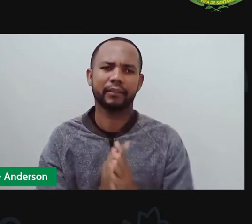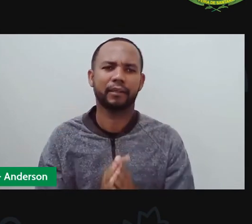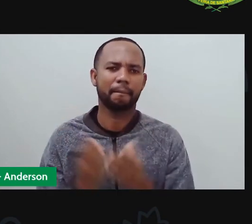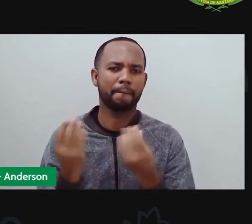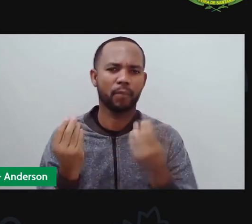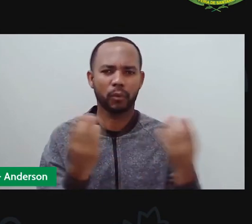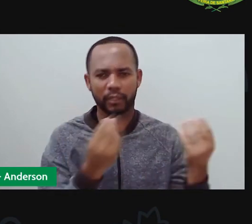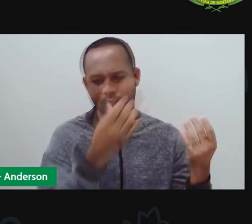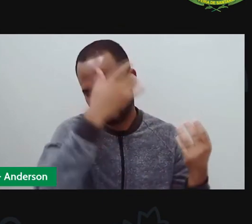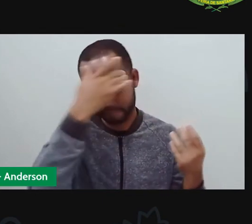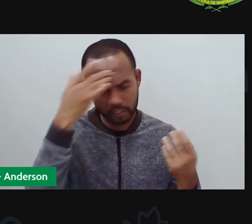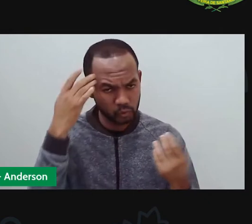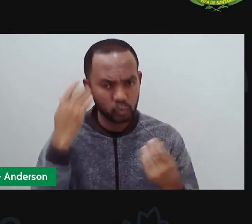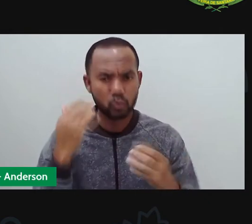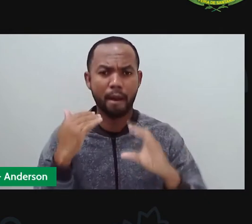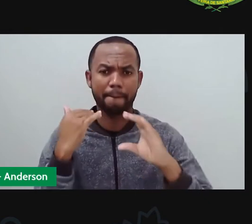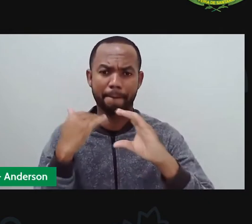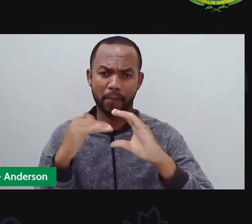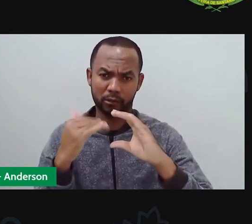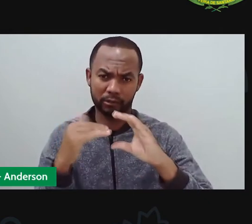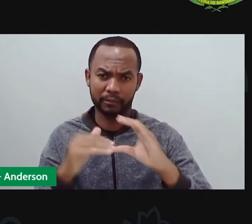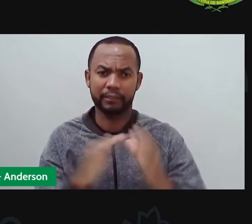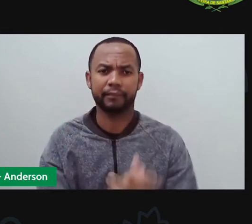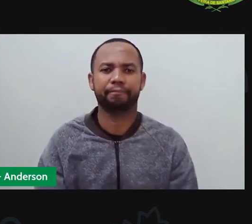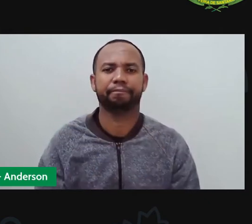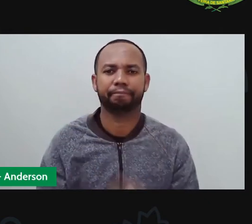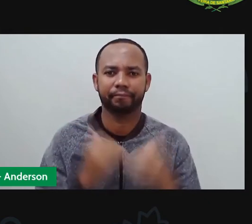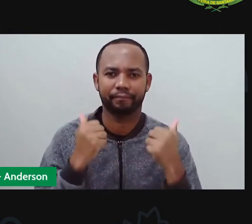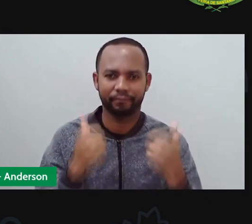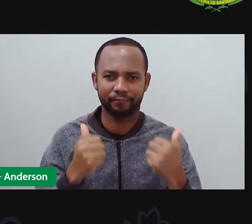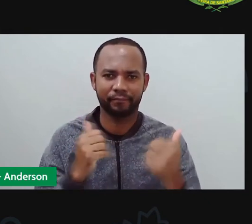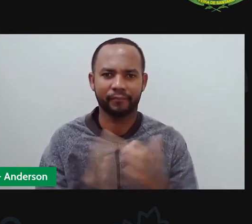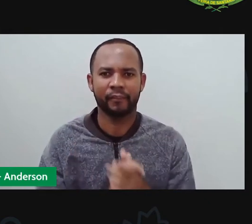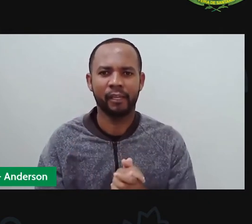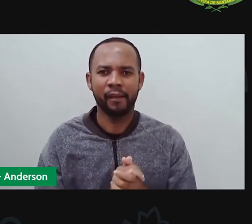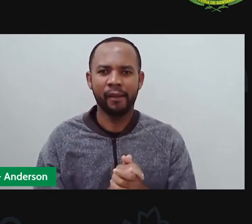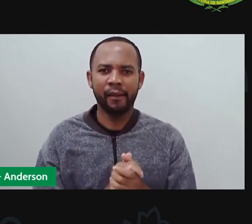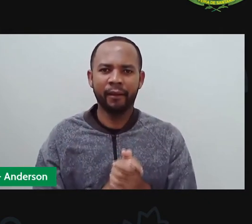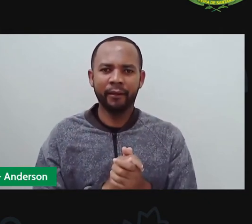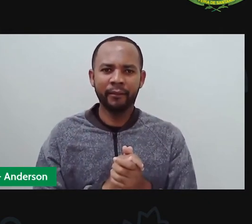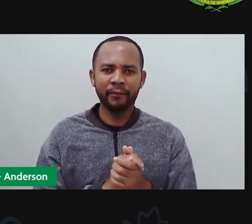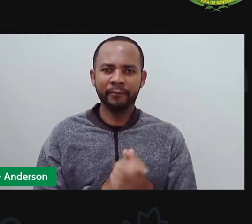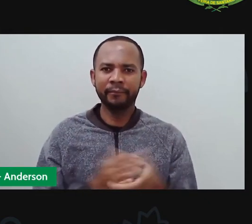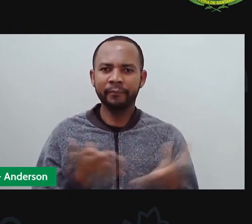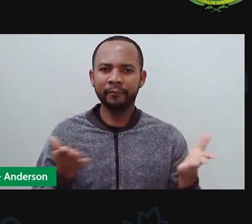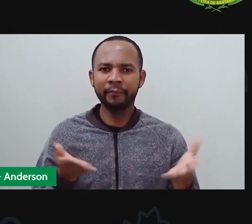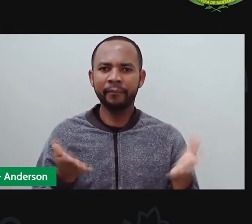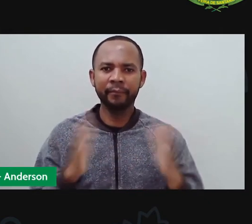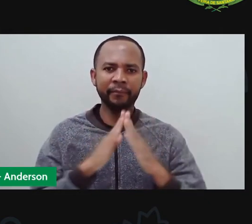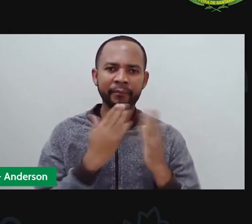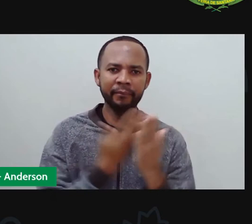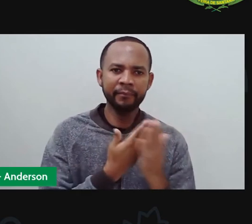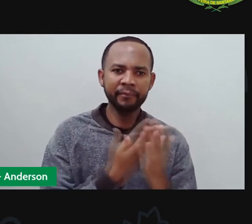de pessoas possível, certo? Então, para a nossa aula de número